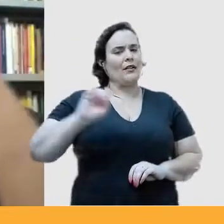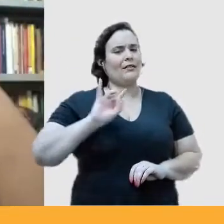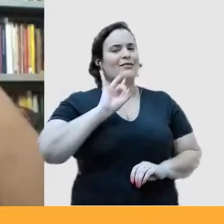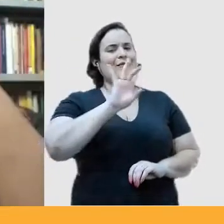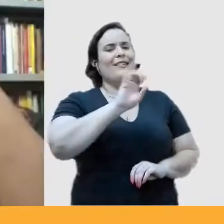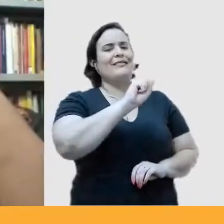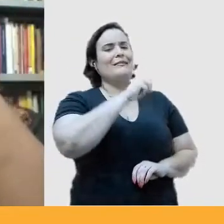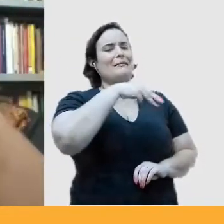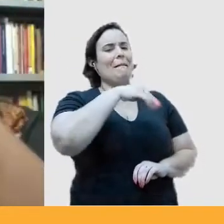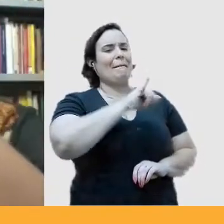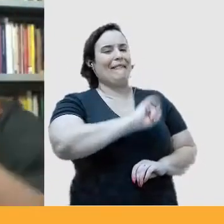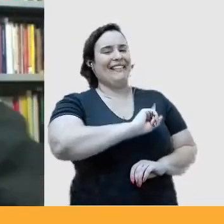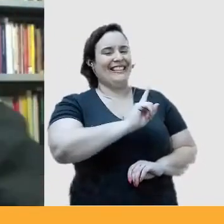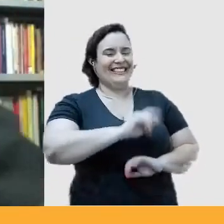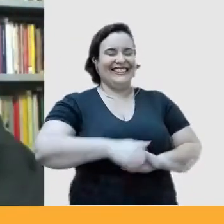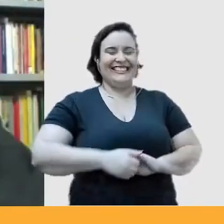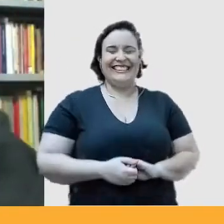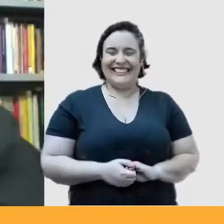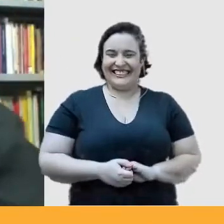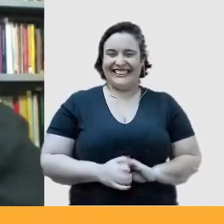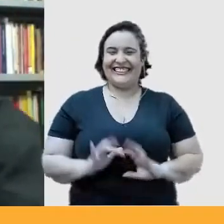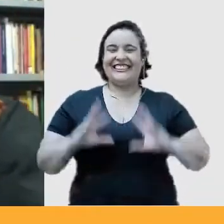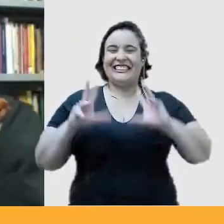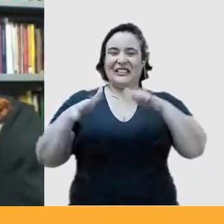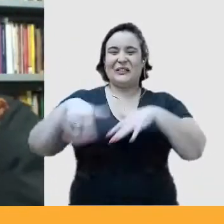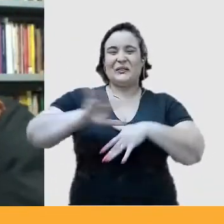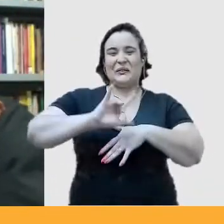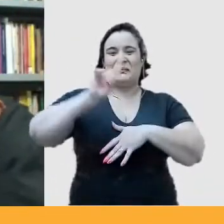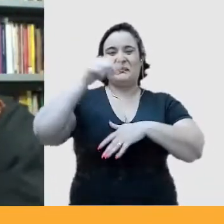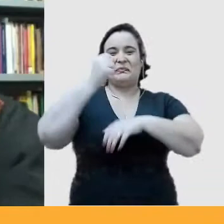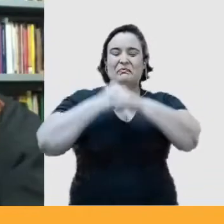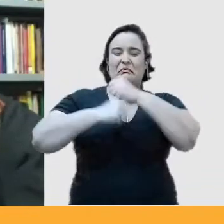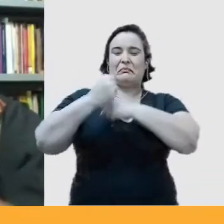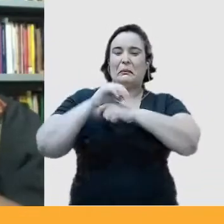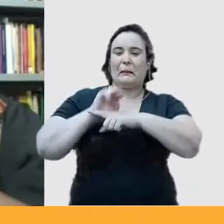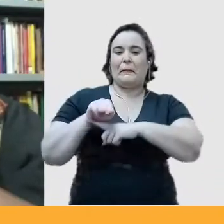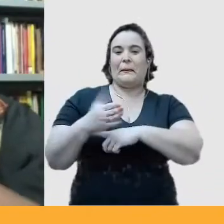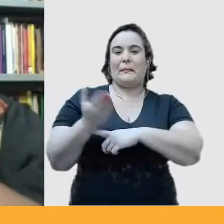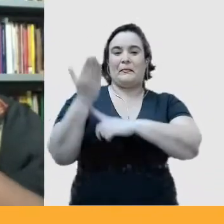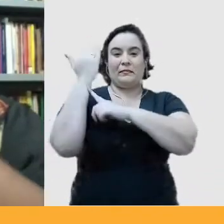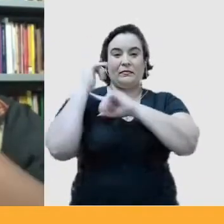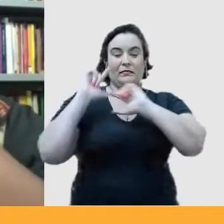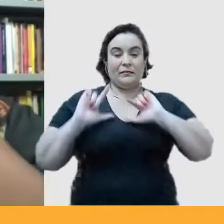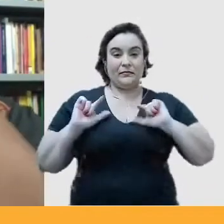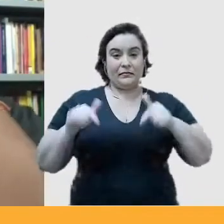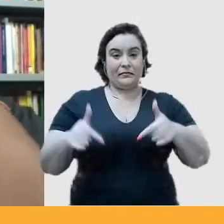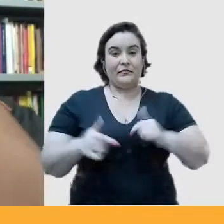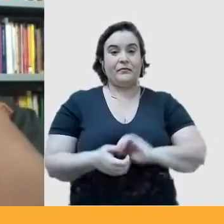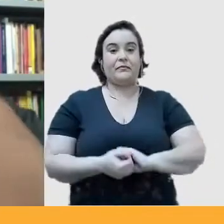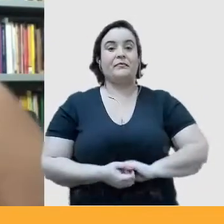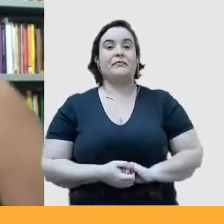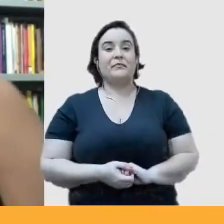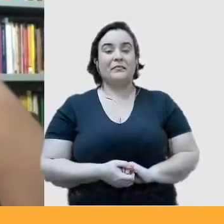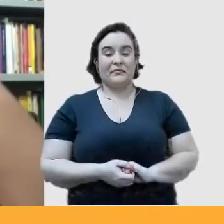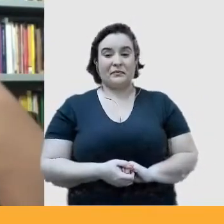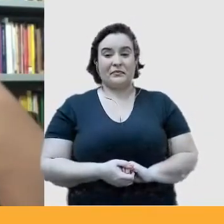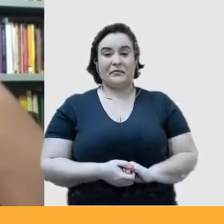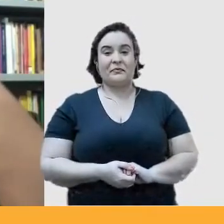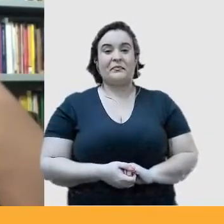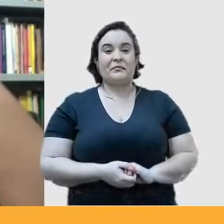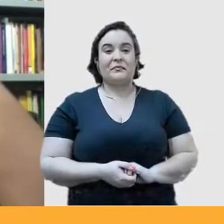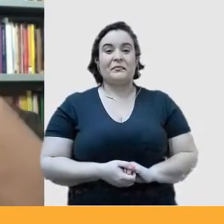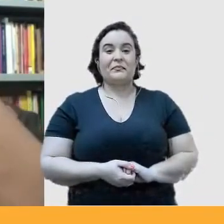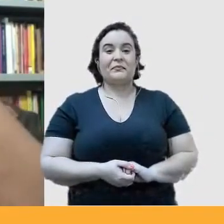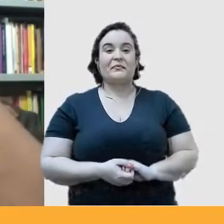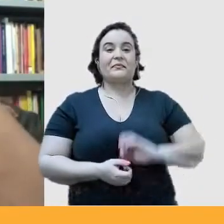Samir, Todo mundo é do milênio passado aí nessa luta. Bom dia, cheguei lá. O Luiz